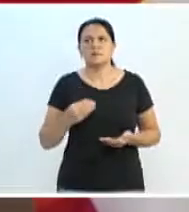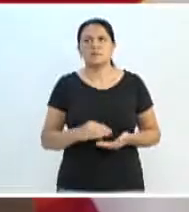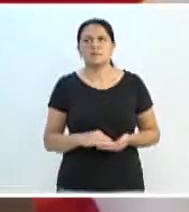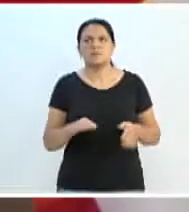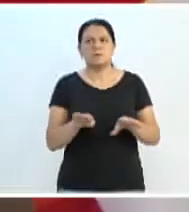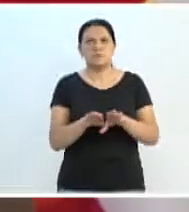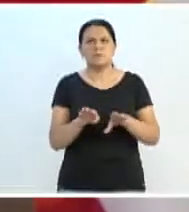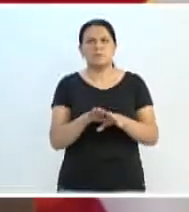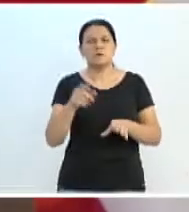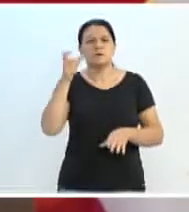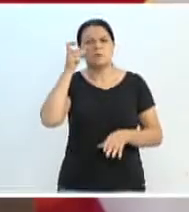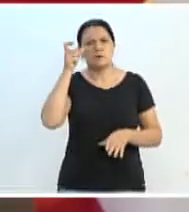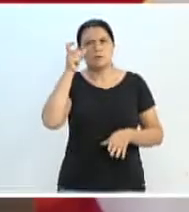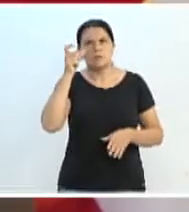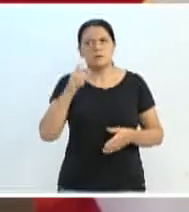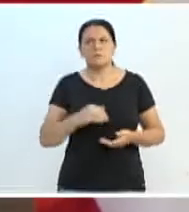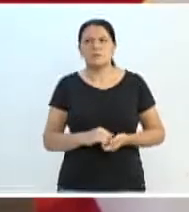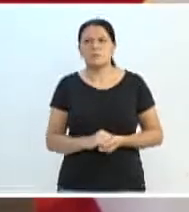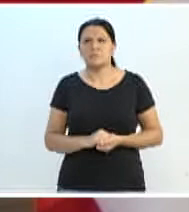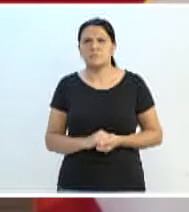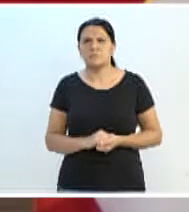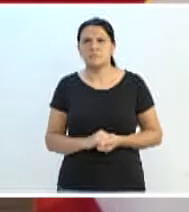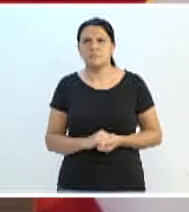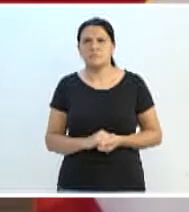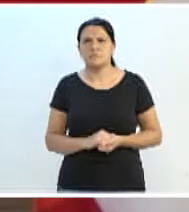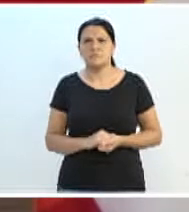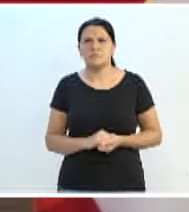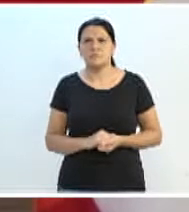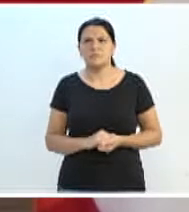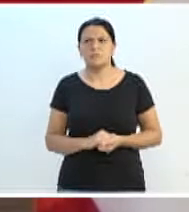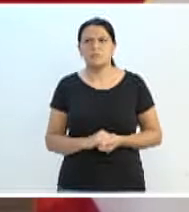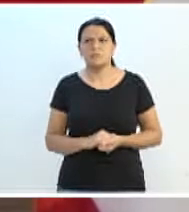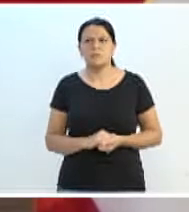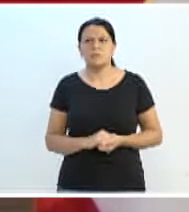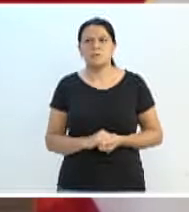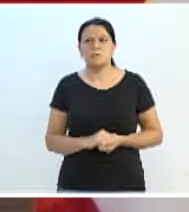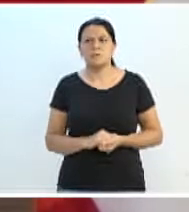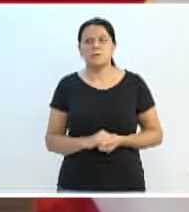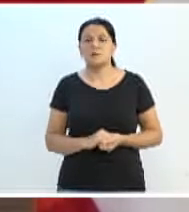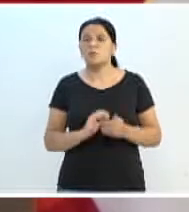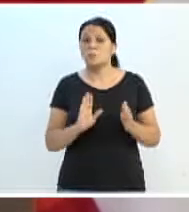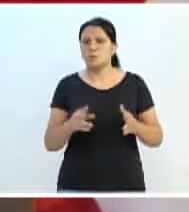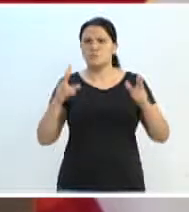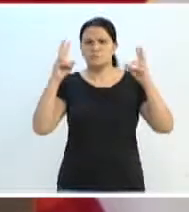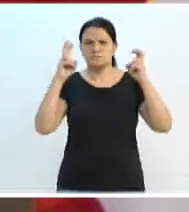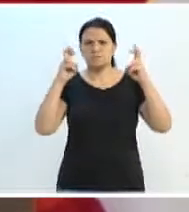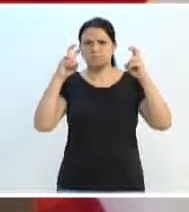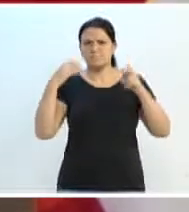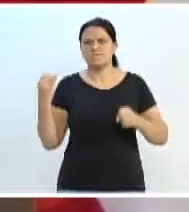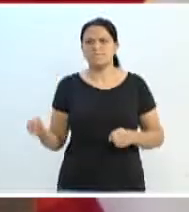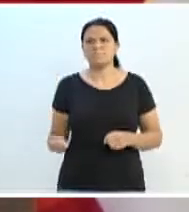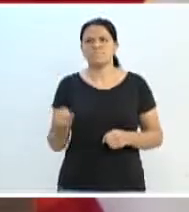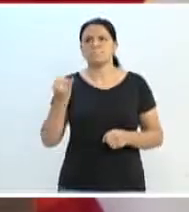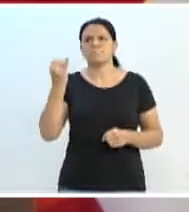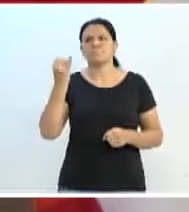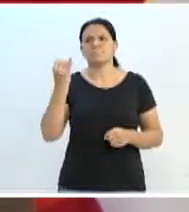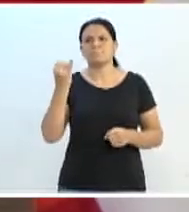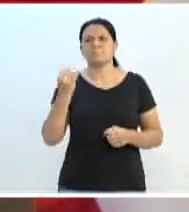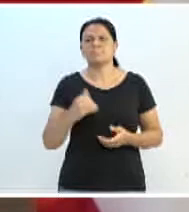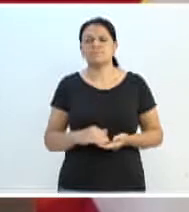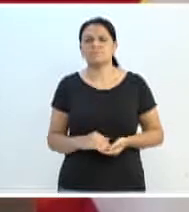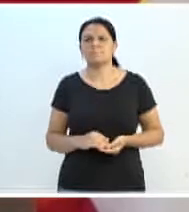acompanhando pela TV Legislativa. Bom, hoje eu venho tratar um assunto de extrema importância, colegas,